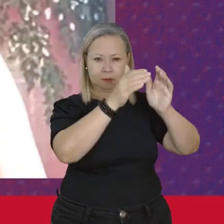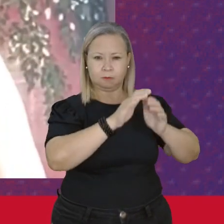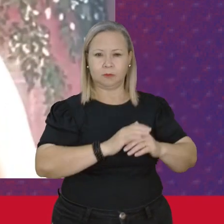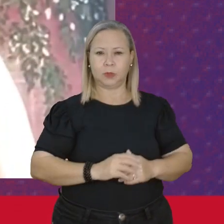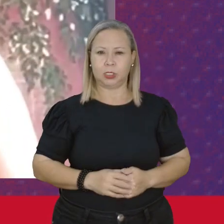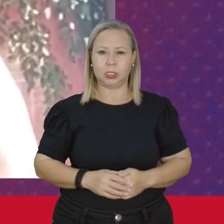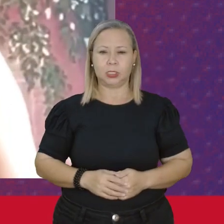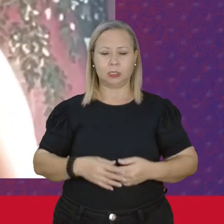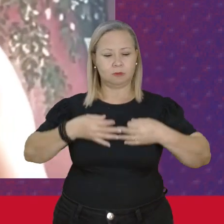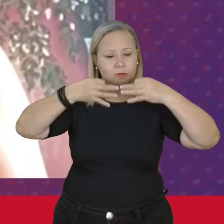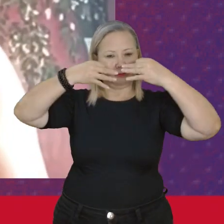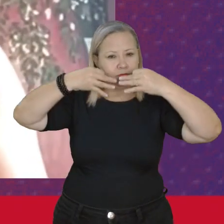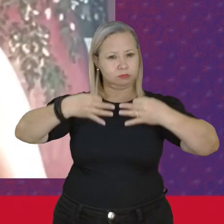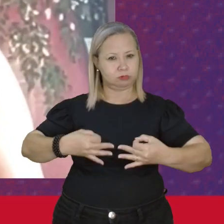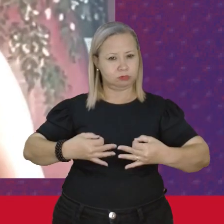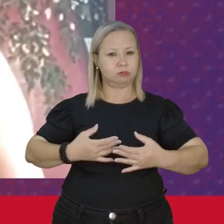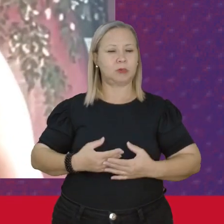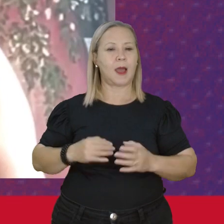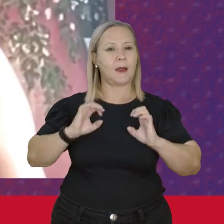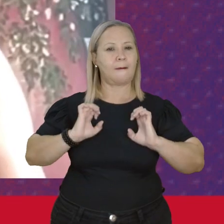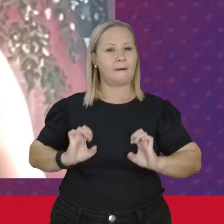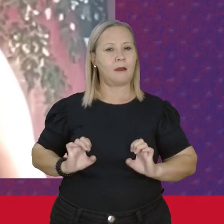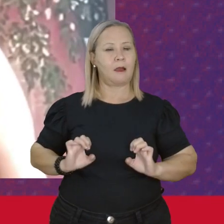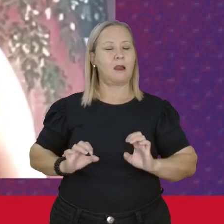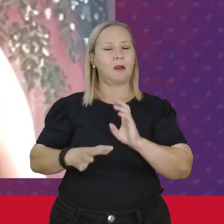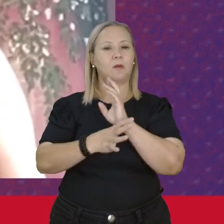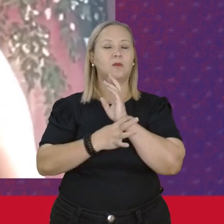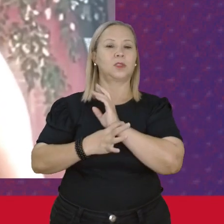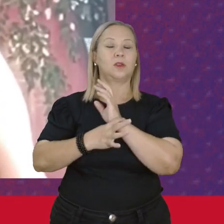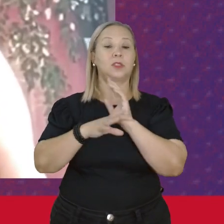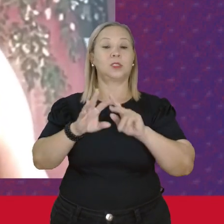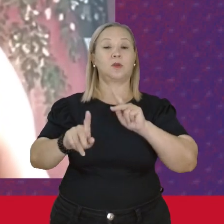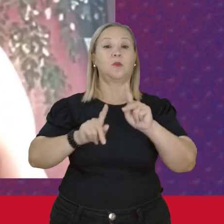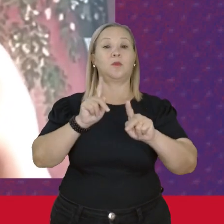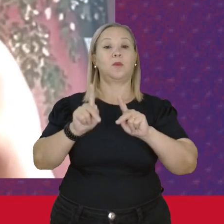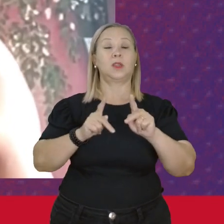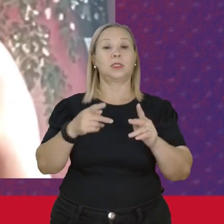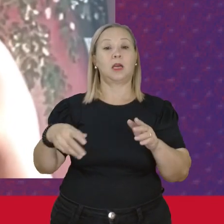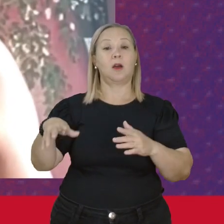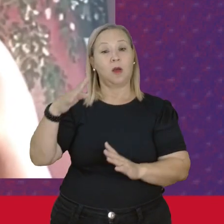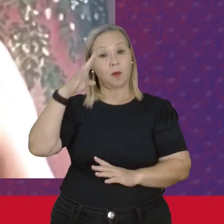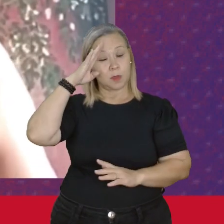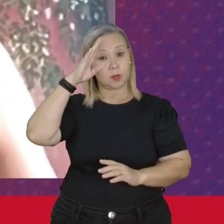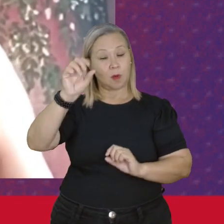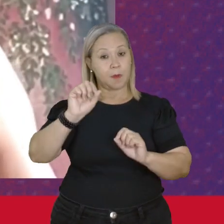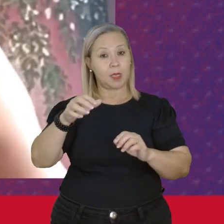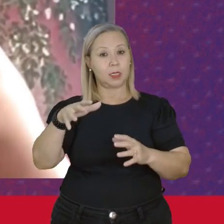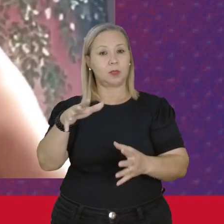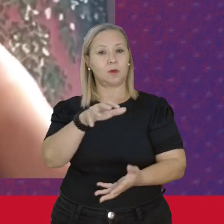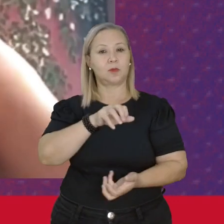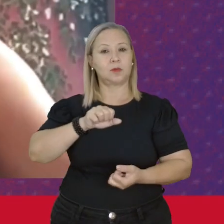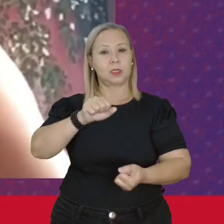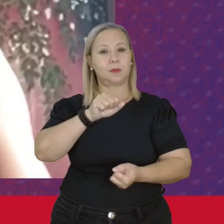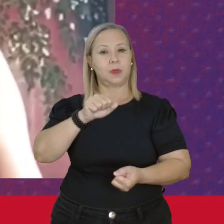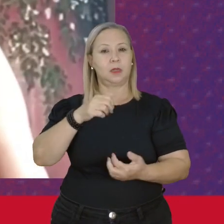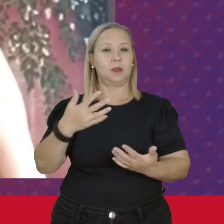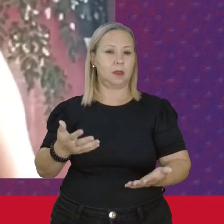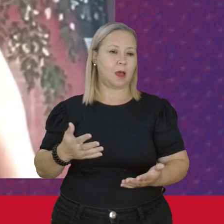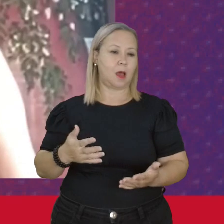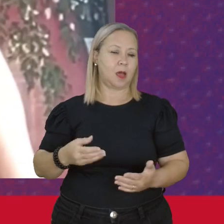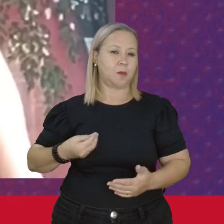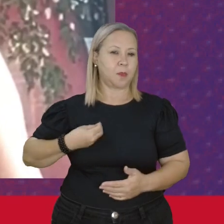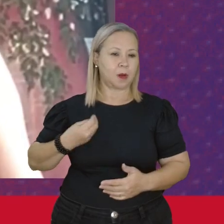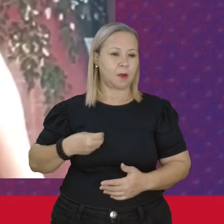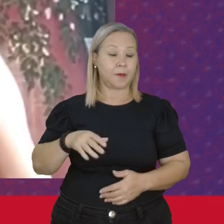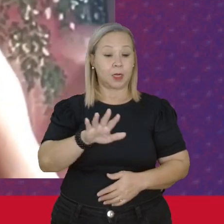Com segurança Para a população E principalmente Com sustentabilidade Para os 13,8% De